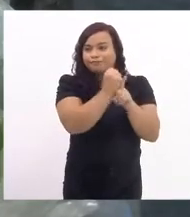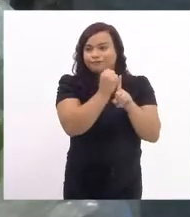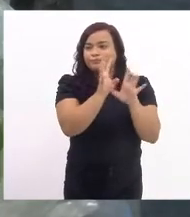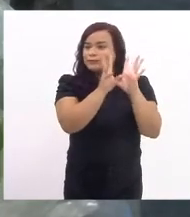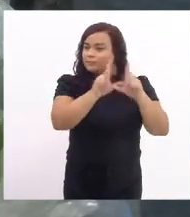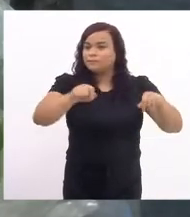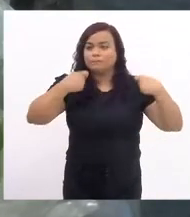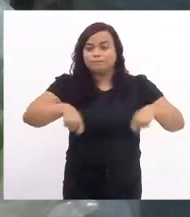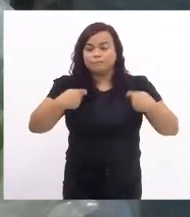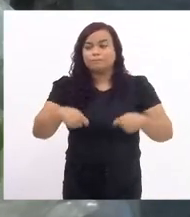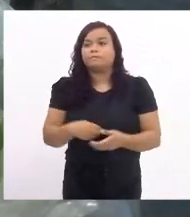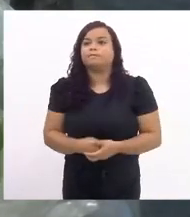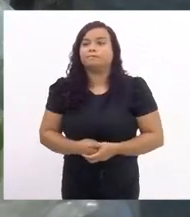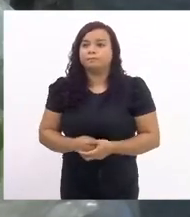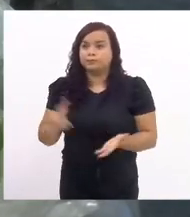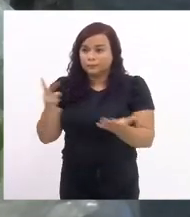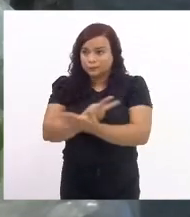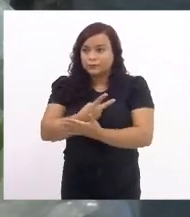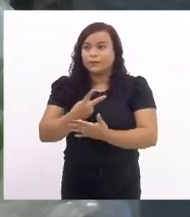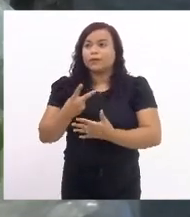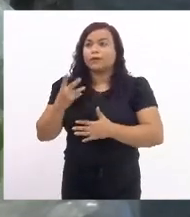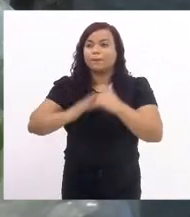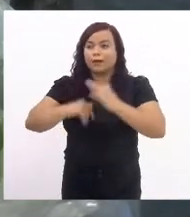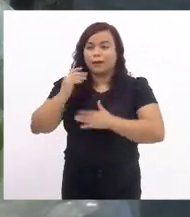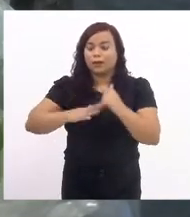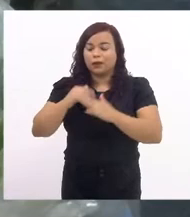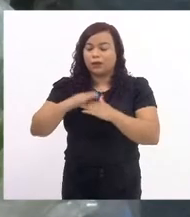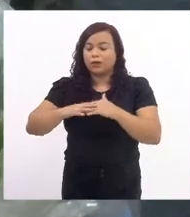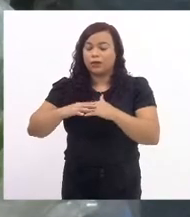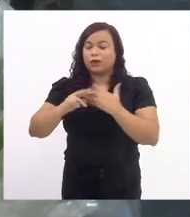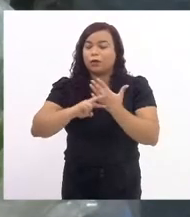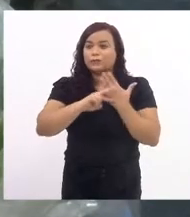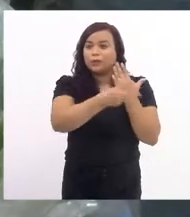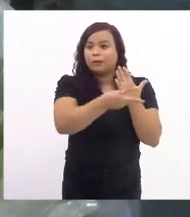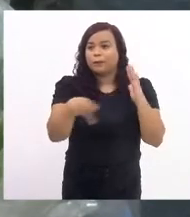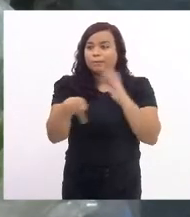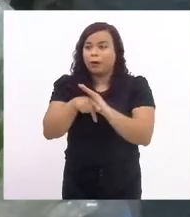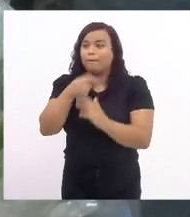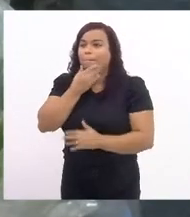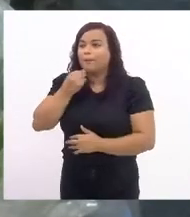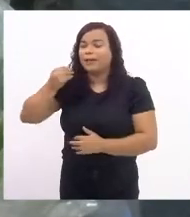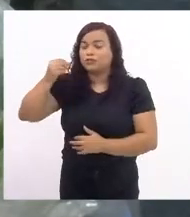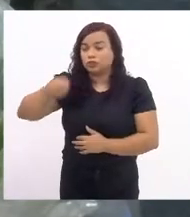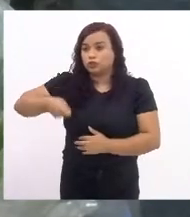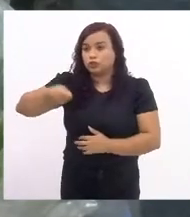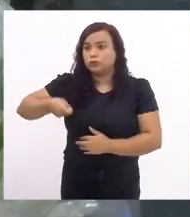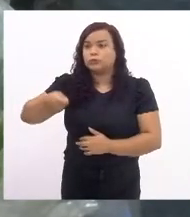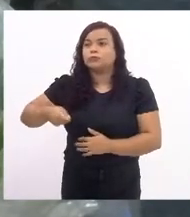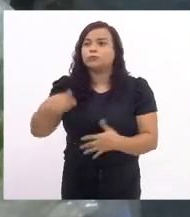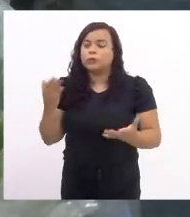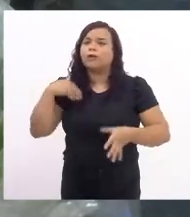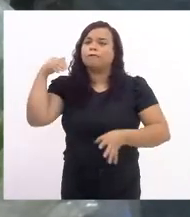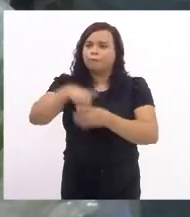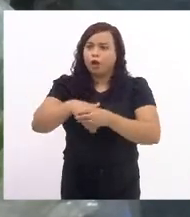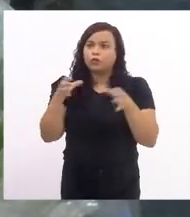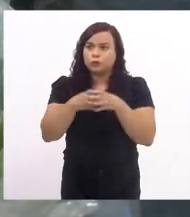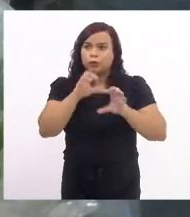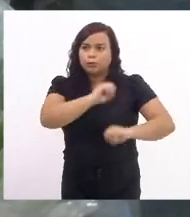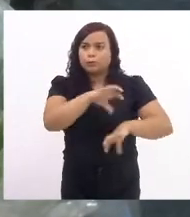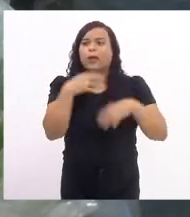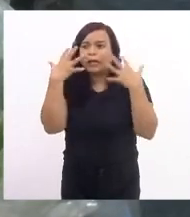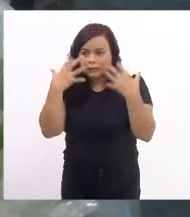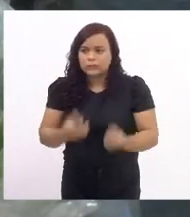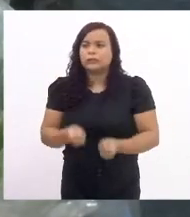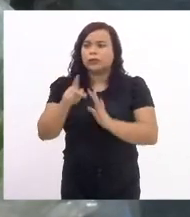que deriva das práticas do machismo. Então, o voto da Comissão de Educação é favorável ao Projeto